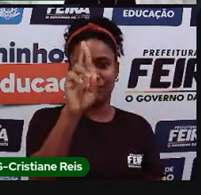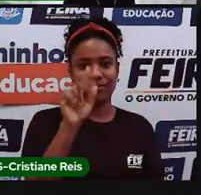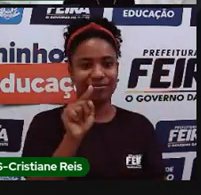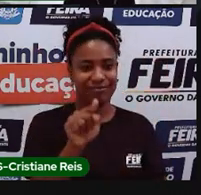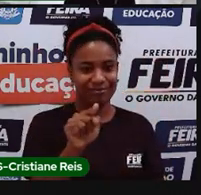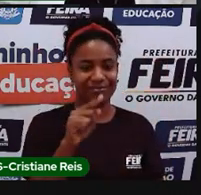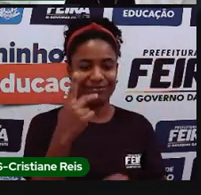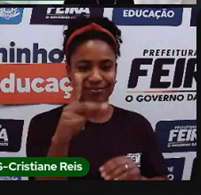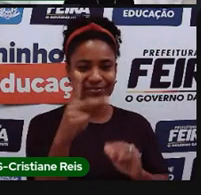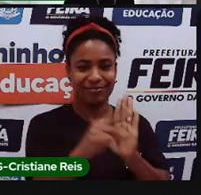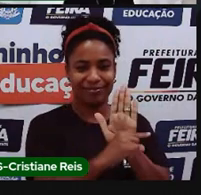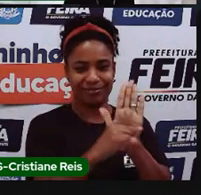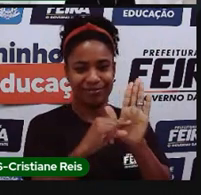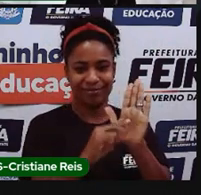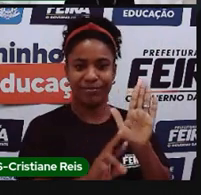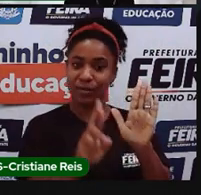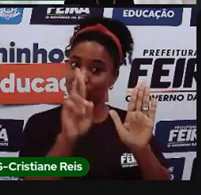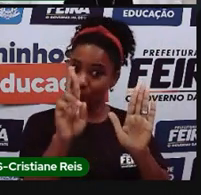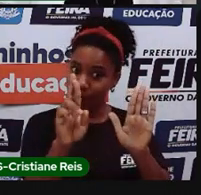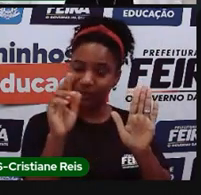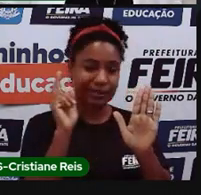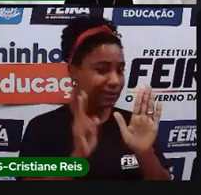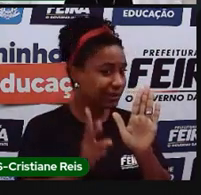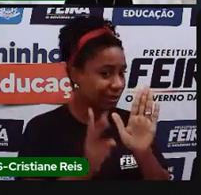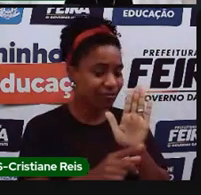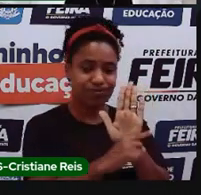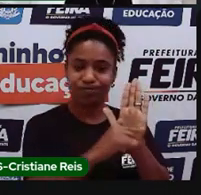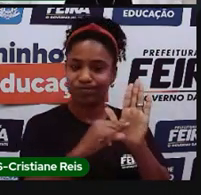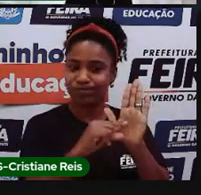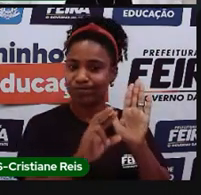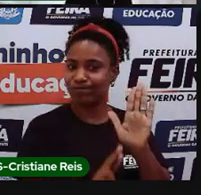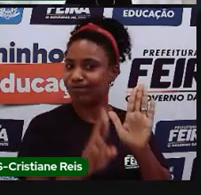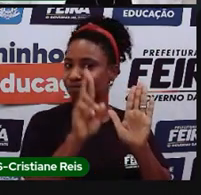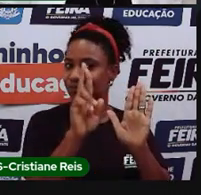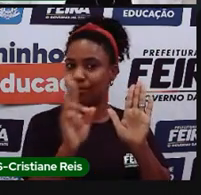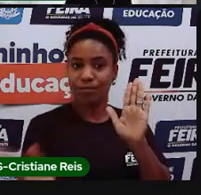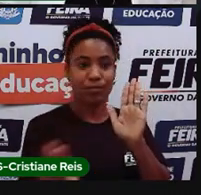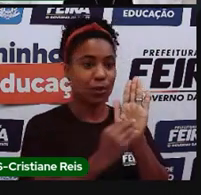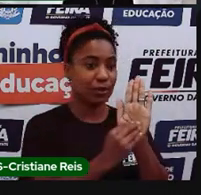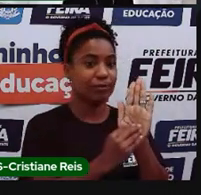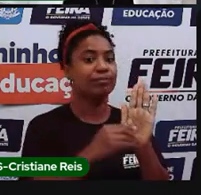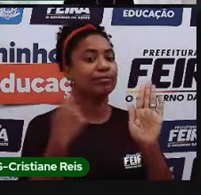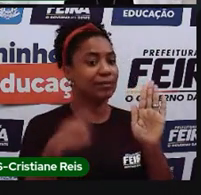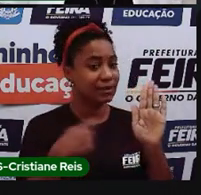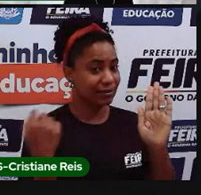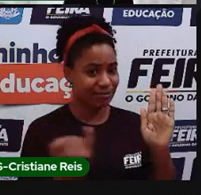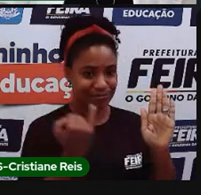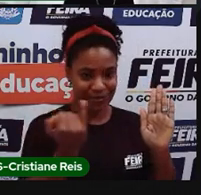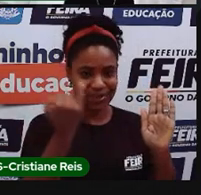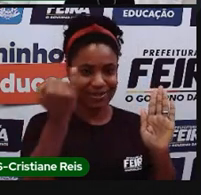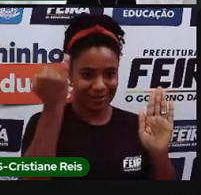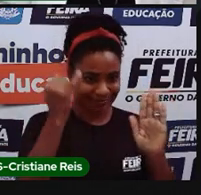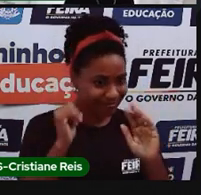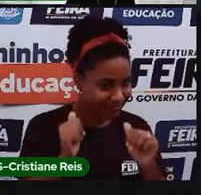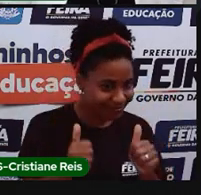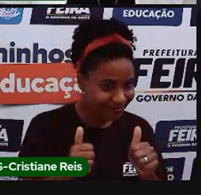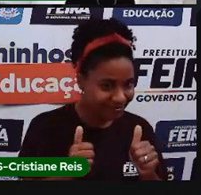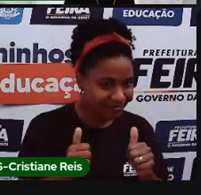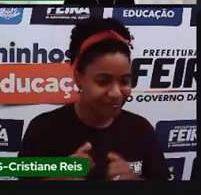Mesmo que você encontre, né, em outro lugar, mas quem é responsável pelas informações que tem aqui são eles, viu?